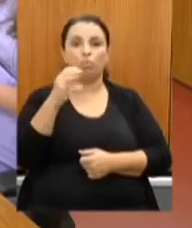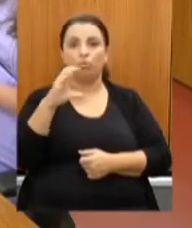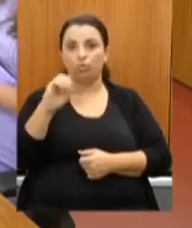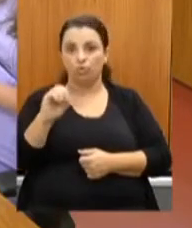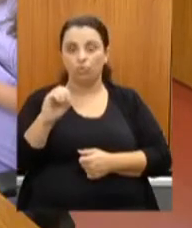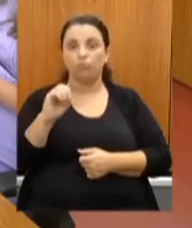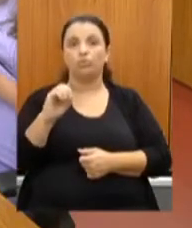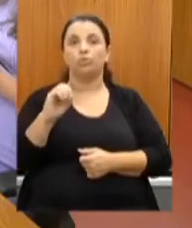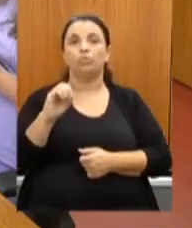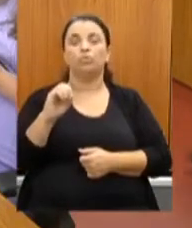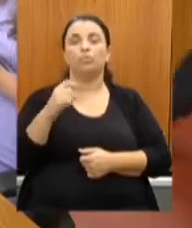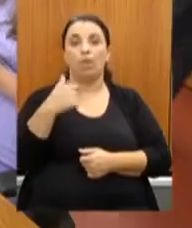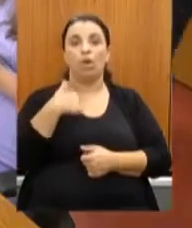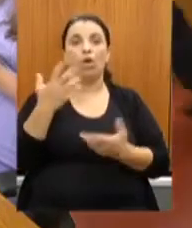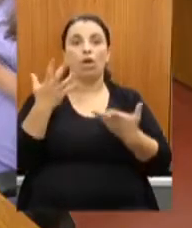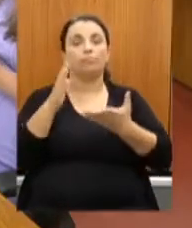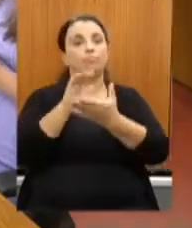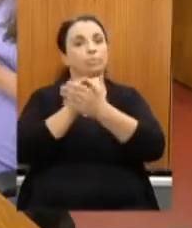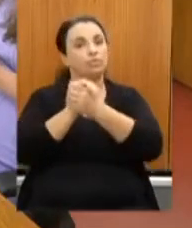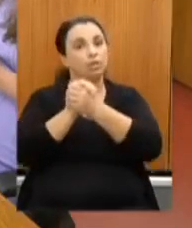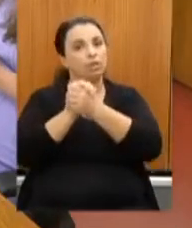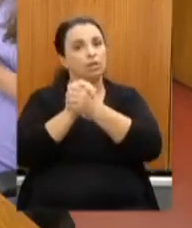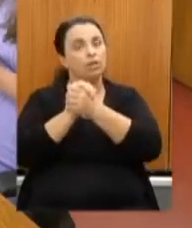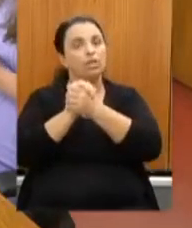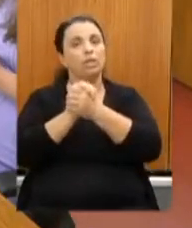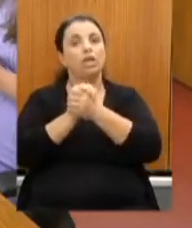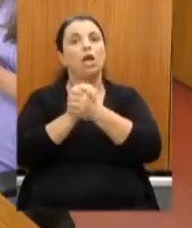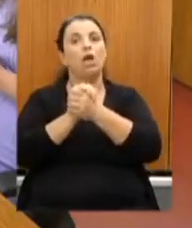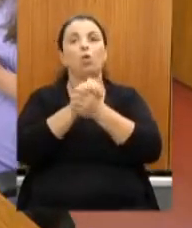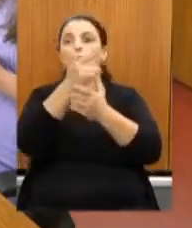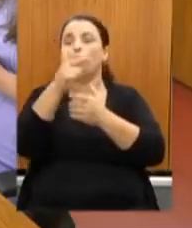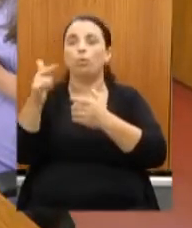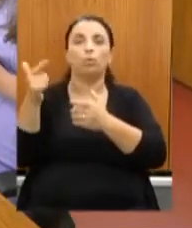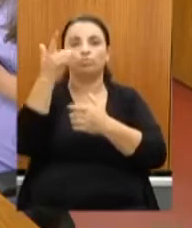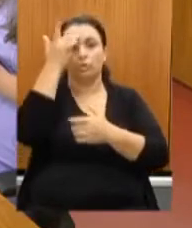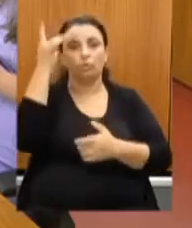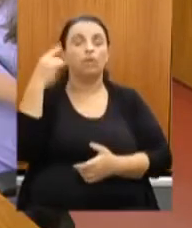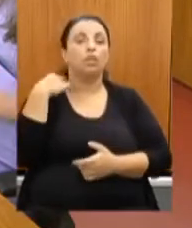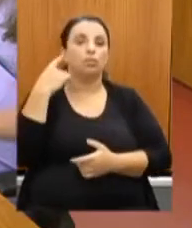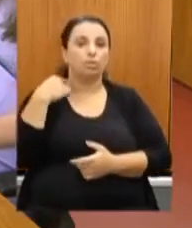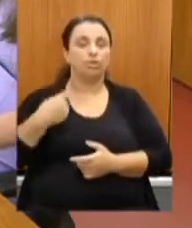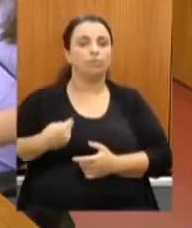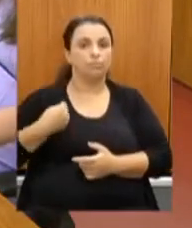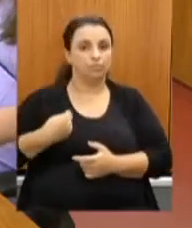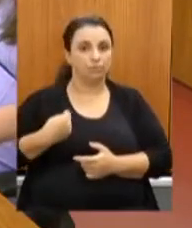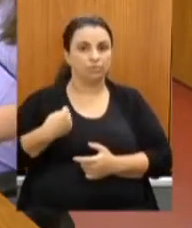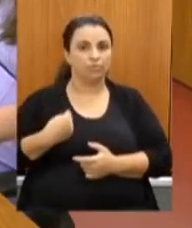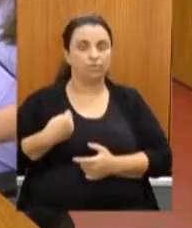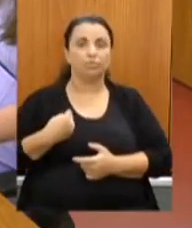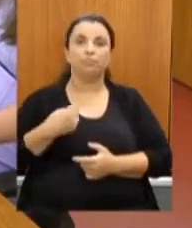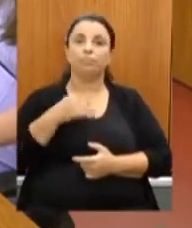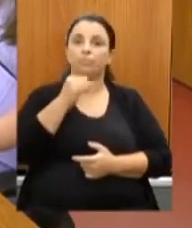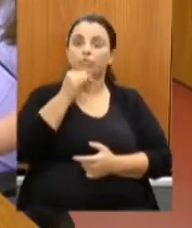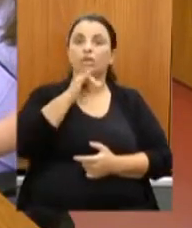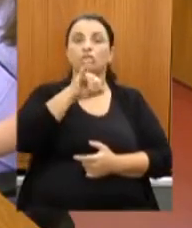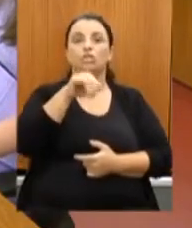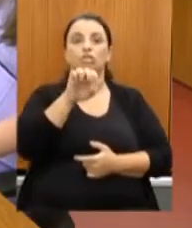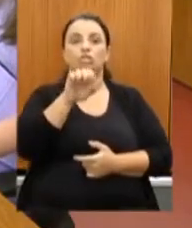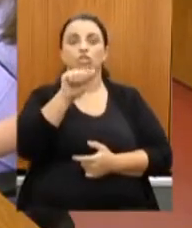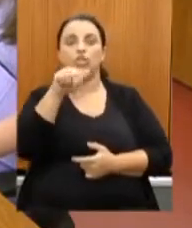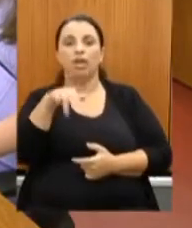quero saudar de forma especial os demais deputados que aqui se fazem presentes, deputado doutor Gia Freire,